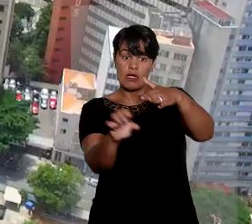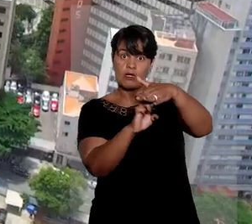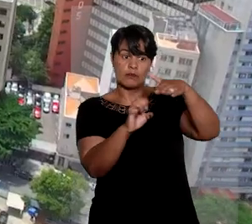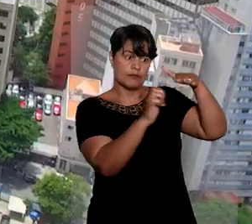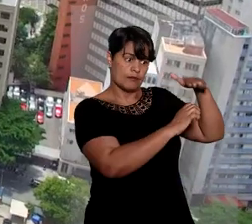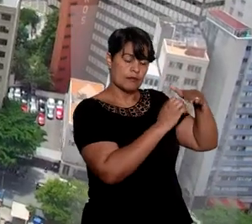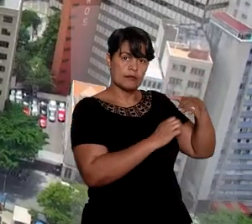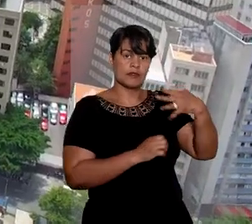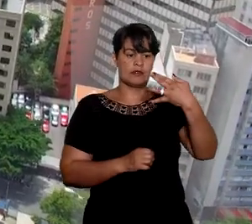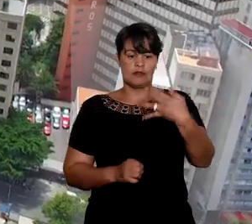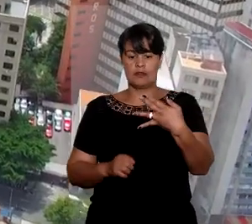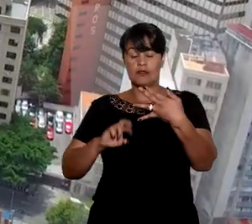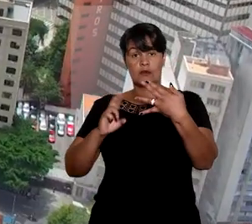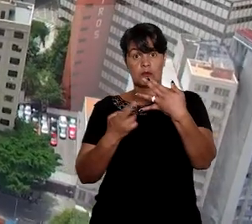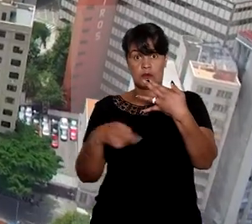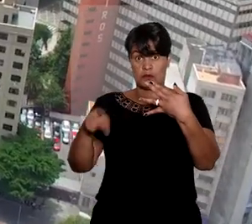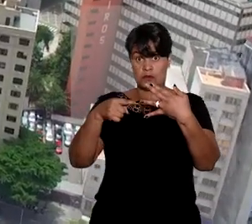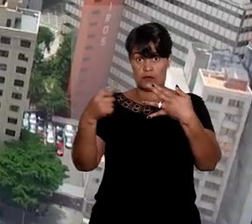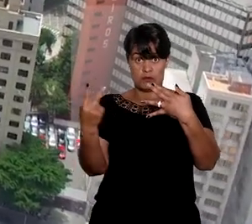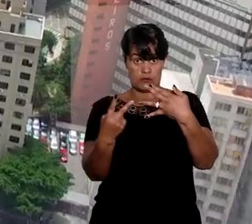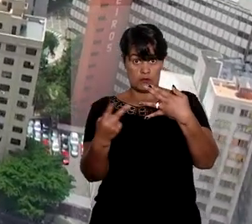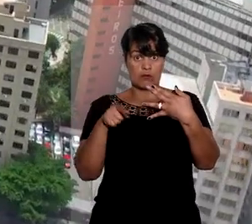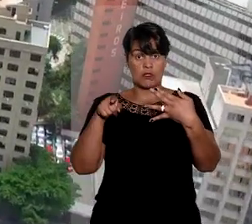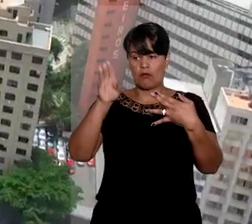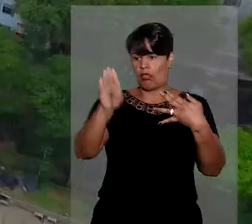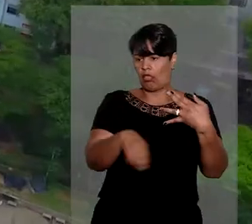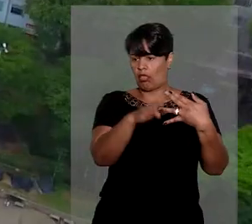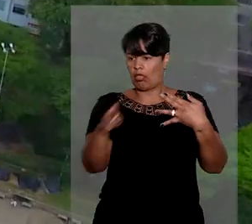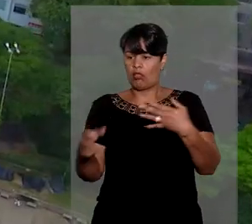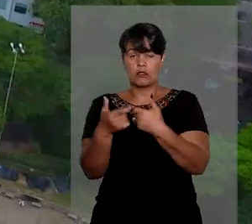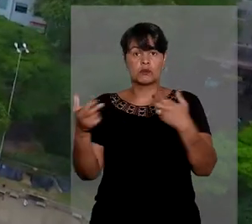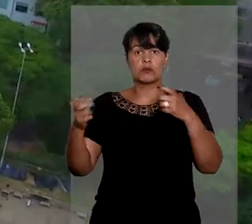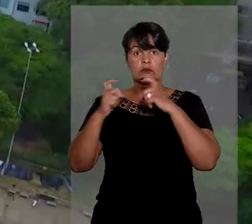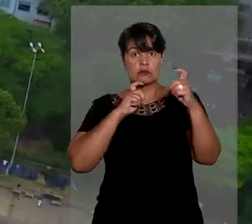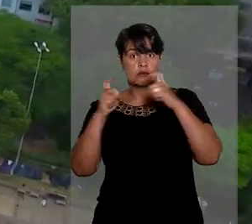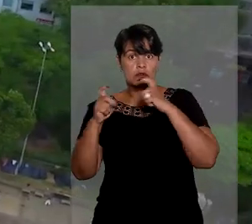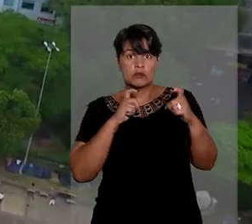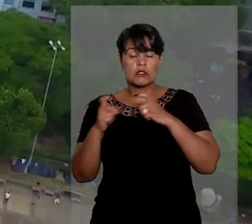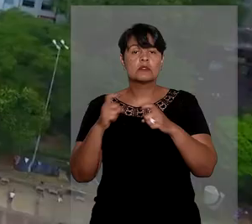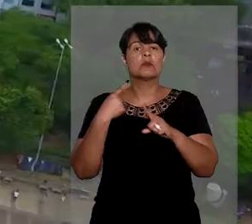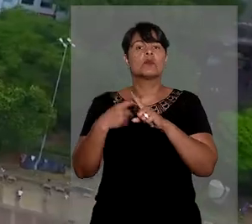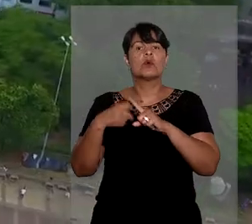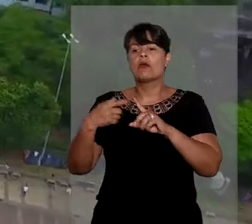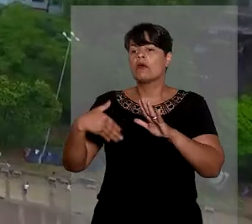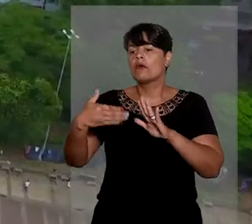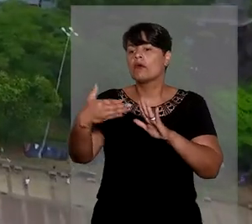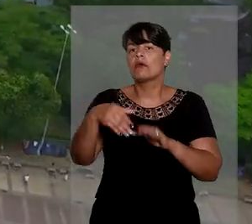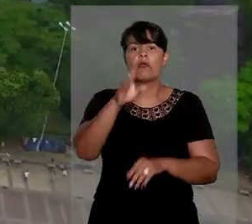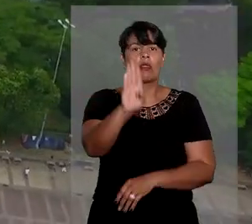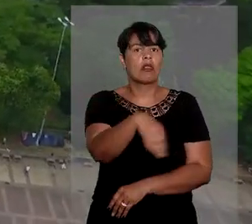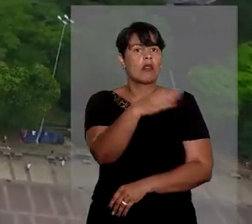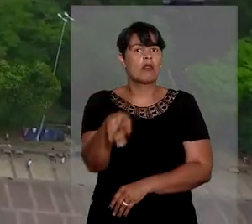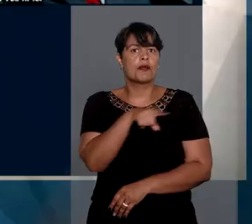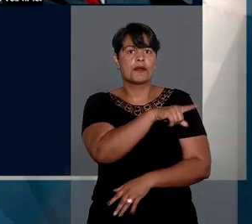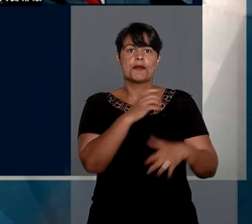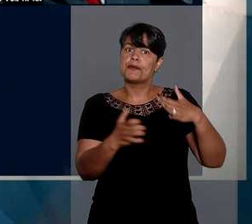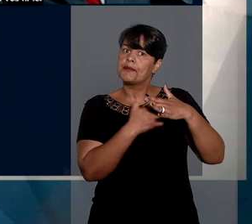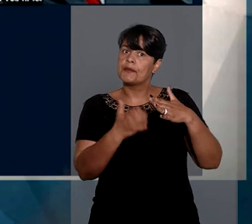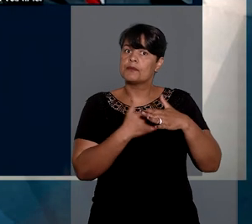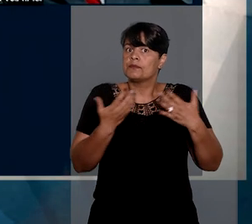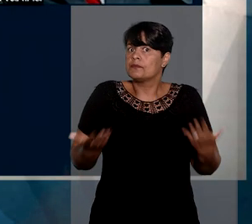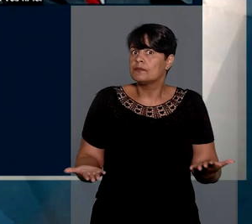instância para invalidar os atos administrativos que levaram à desclassificação do consórcio Walks.